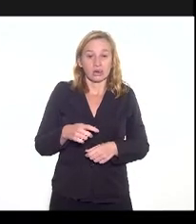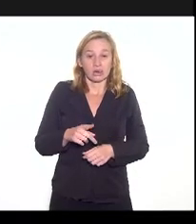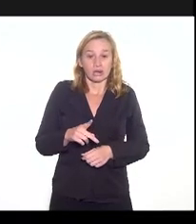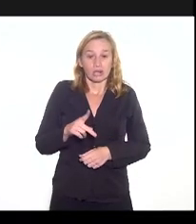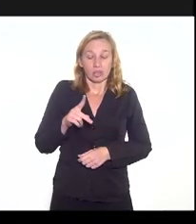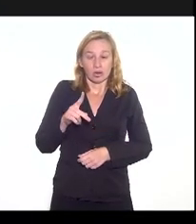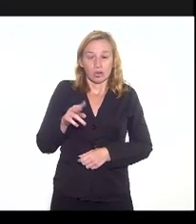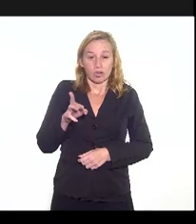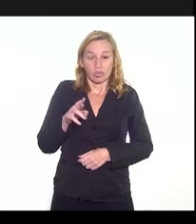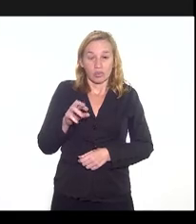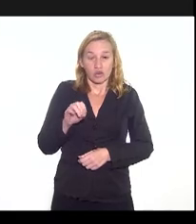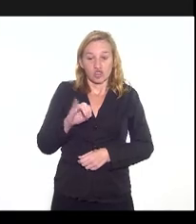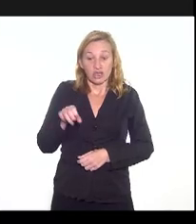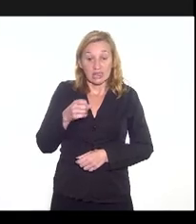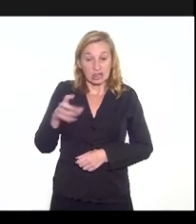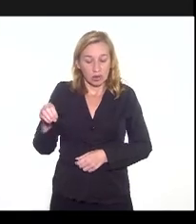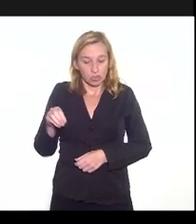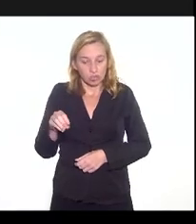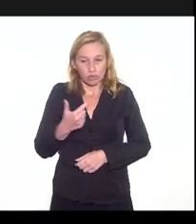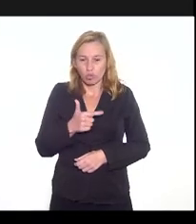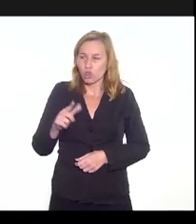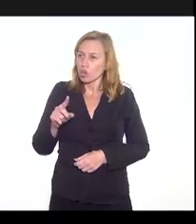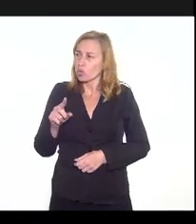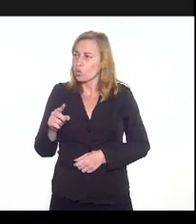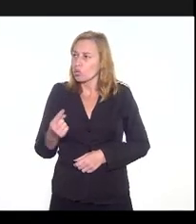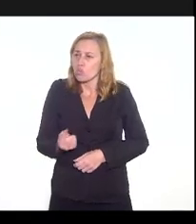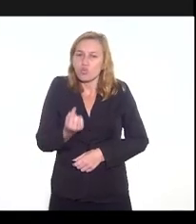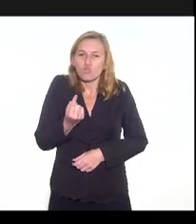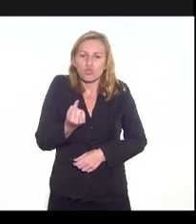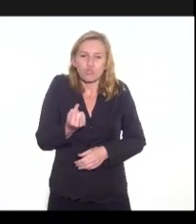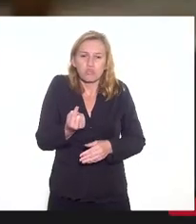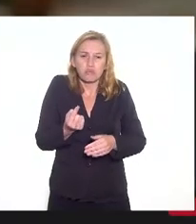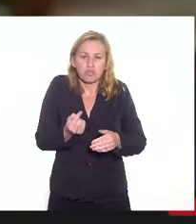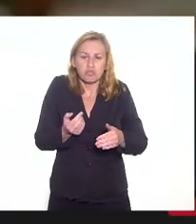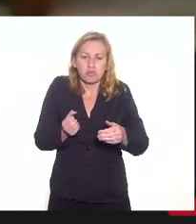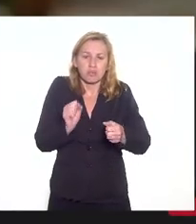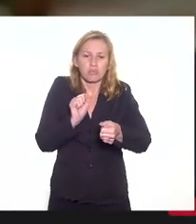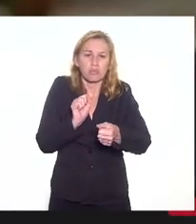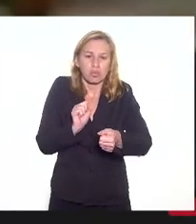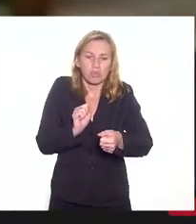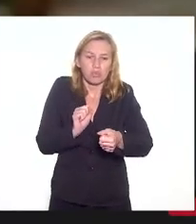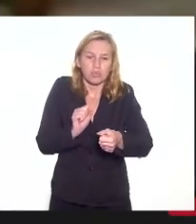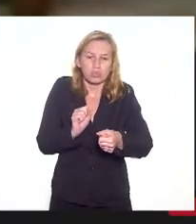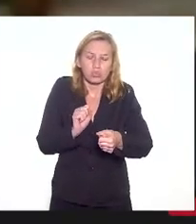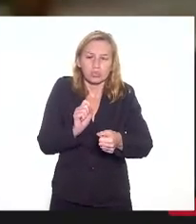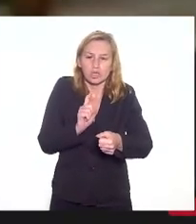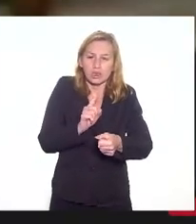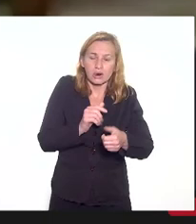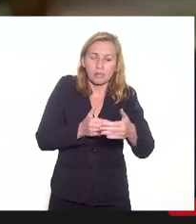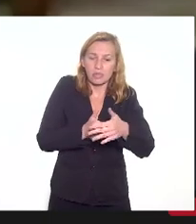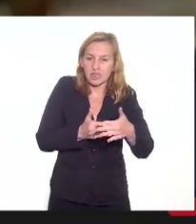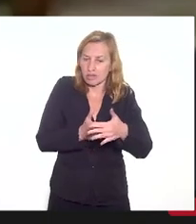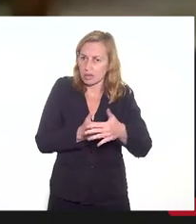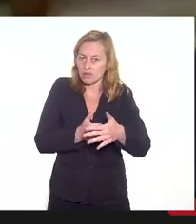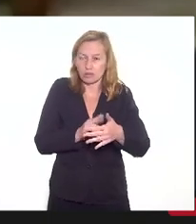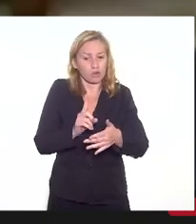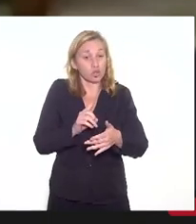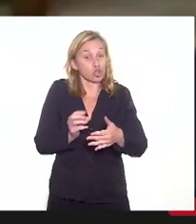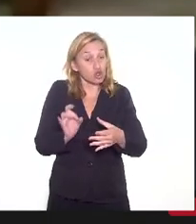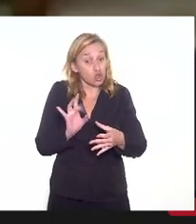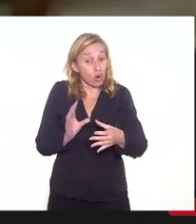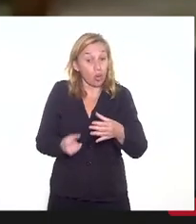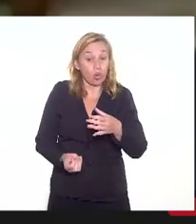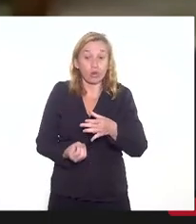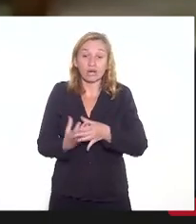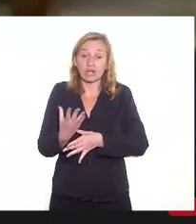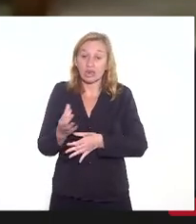Essa não existe nenhuma restrição com relação a isso. Vamos só construir isso no plano para